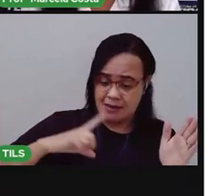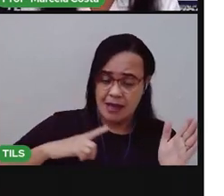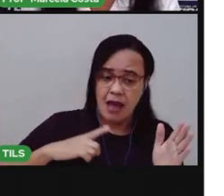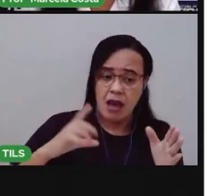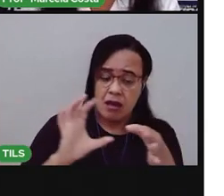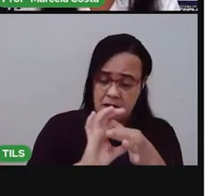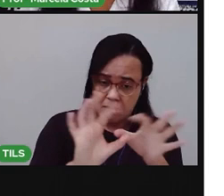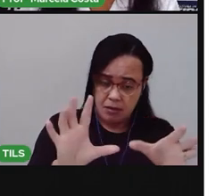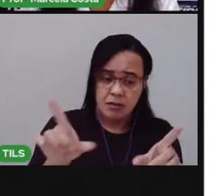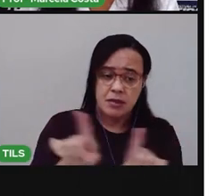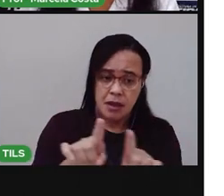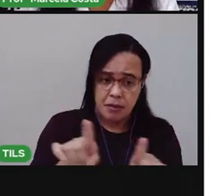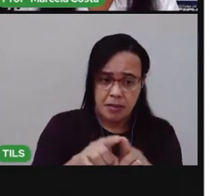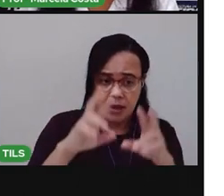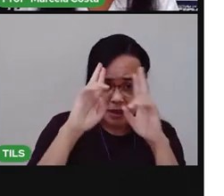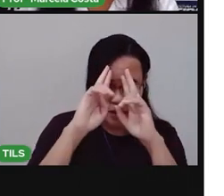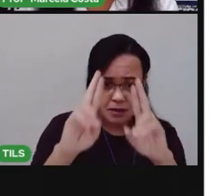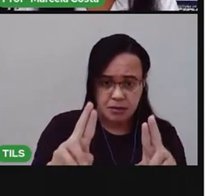respeito.